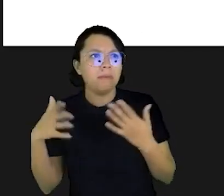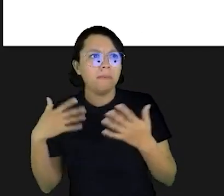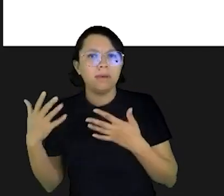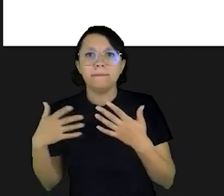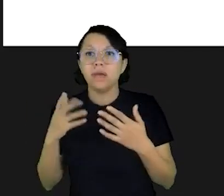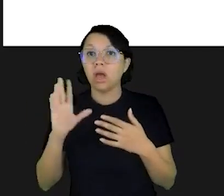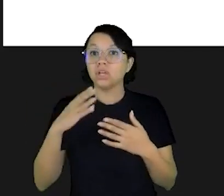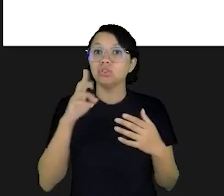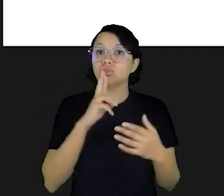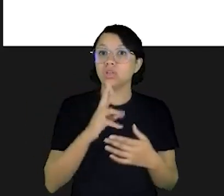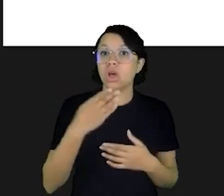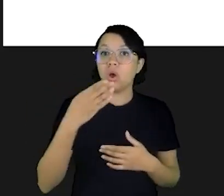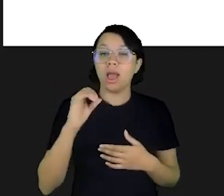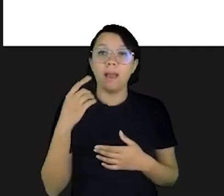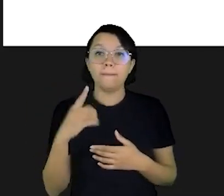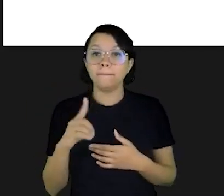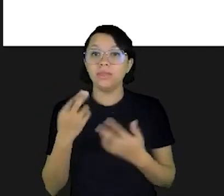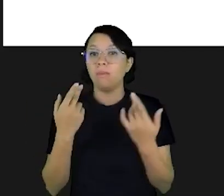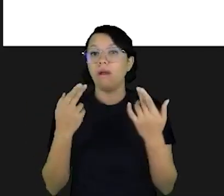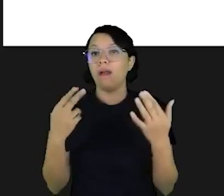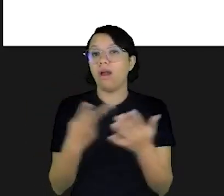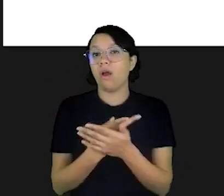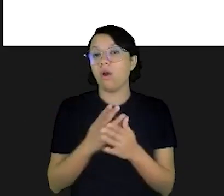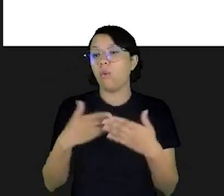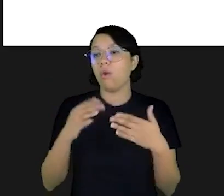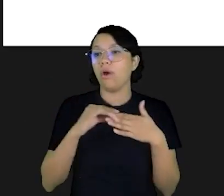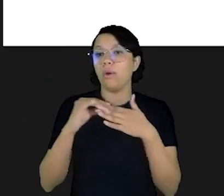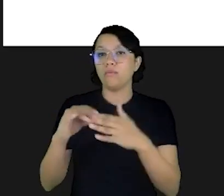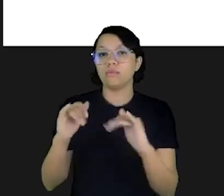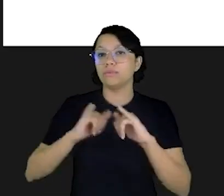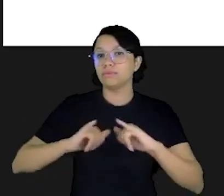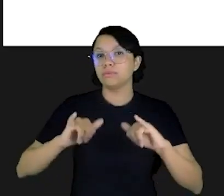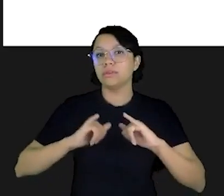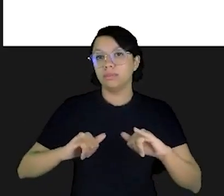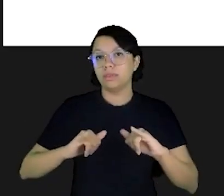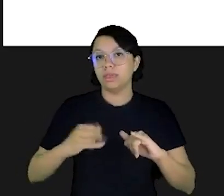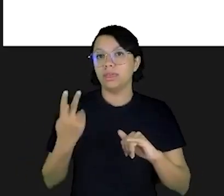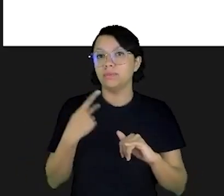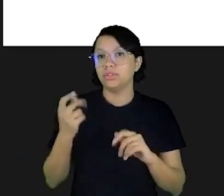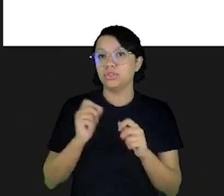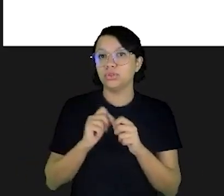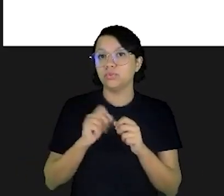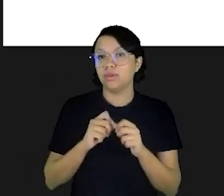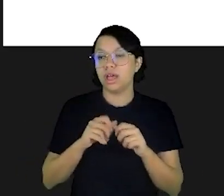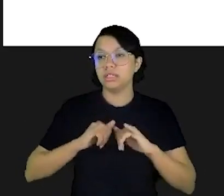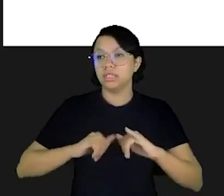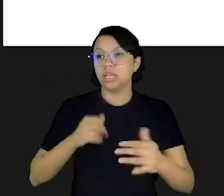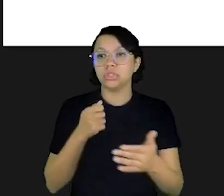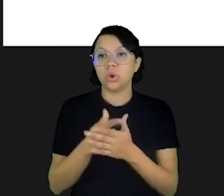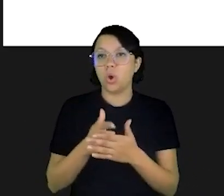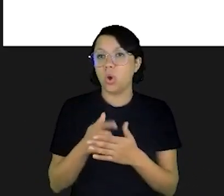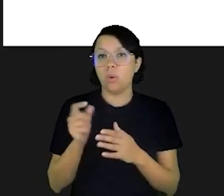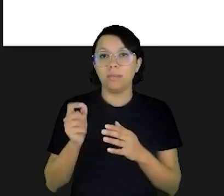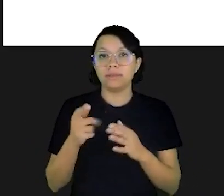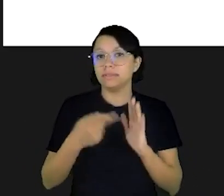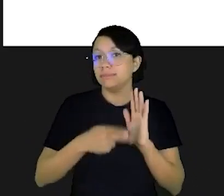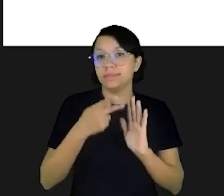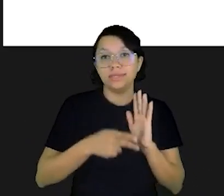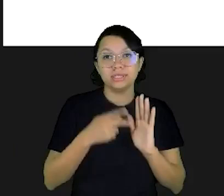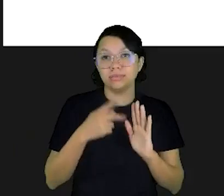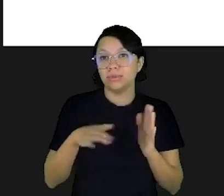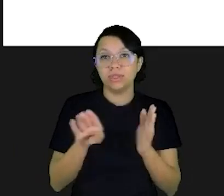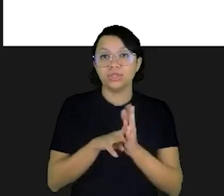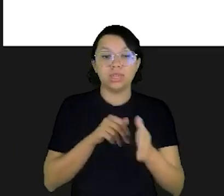dar quarenta mil. Pois é. A mesma coisa acontece quando a gente vai a um supermercado e a gente faz as nossas compras sem ter feito a programação.